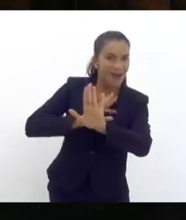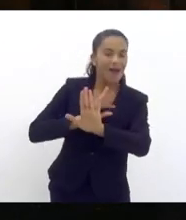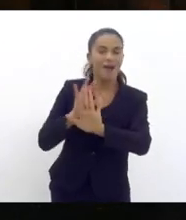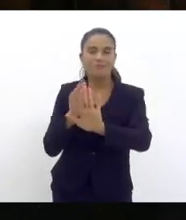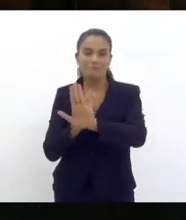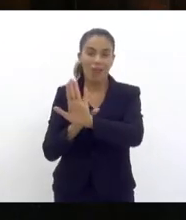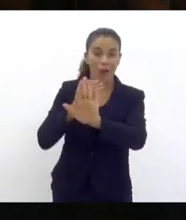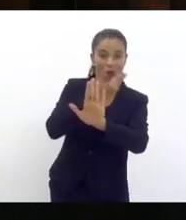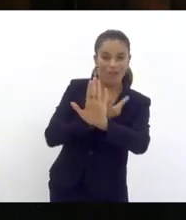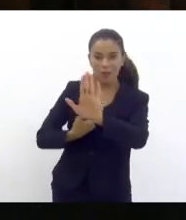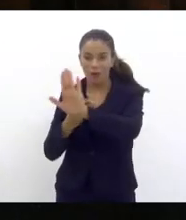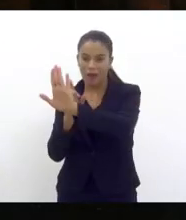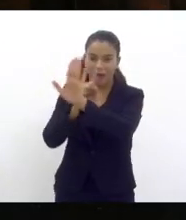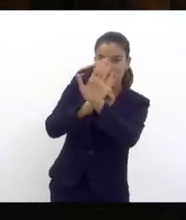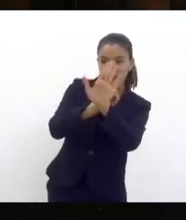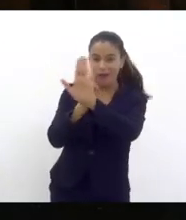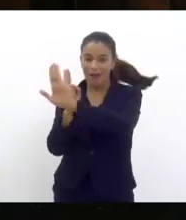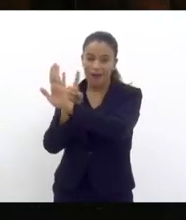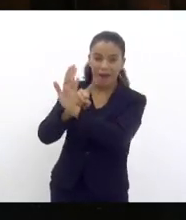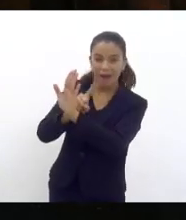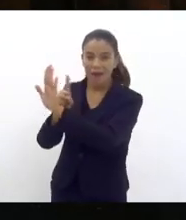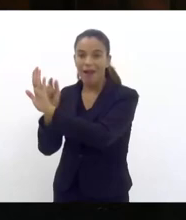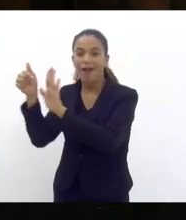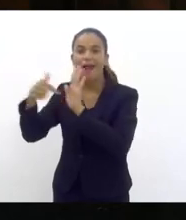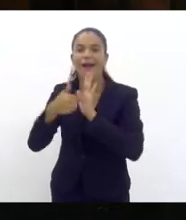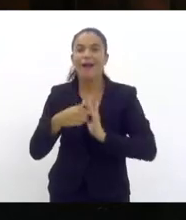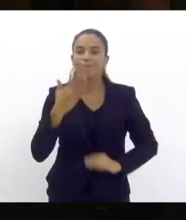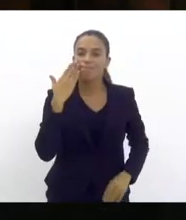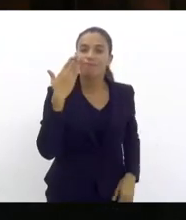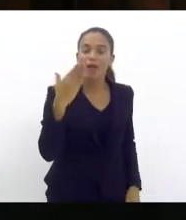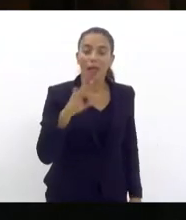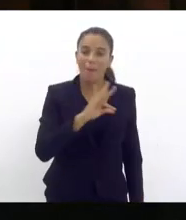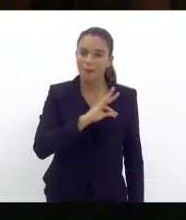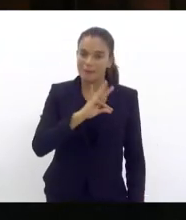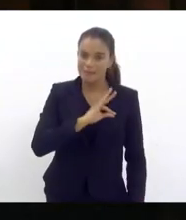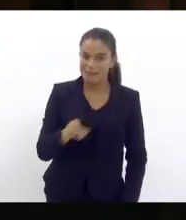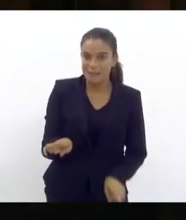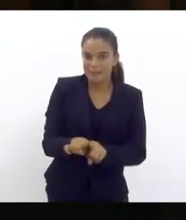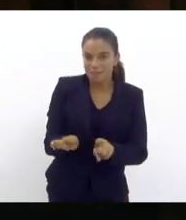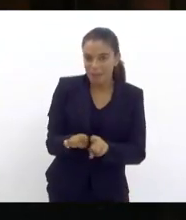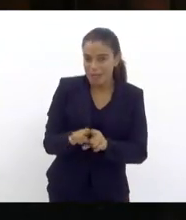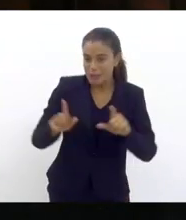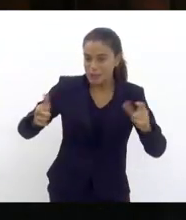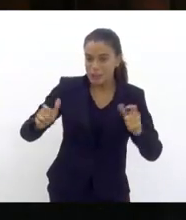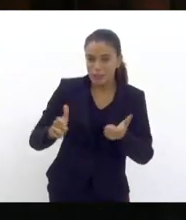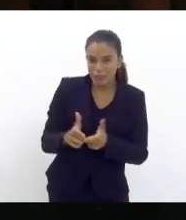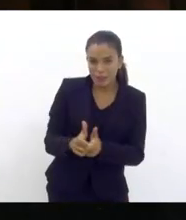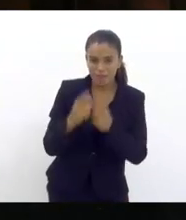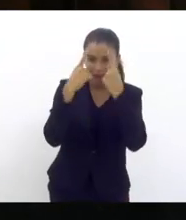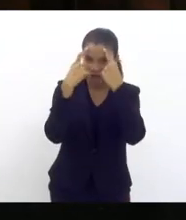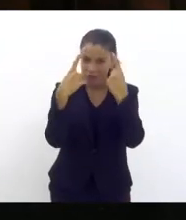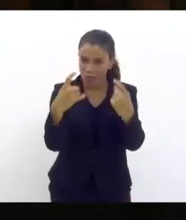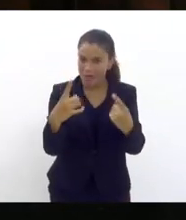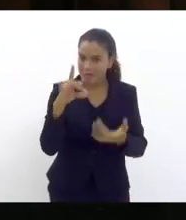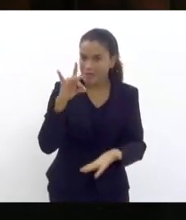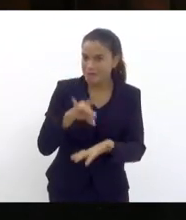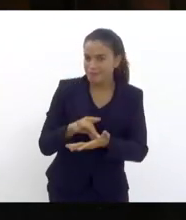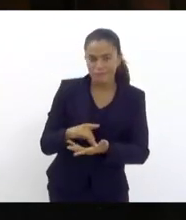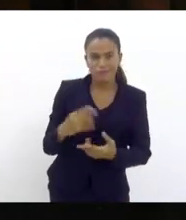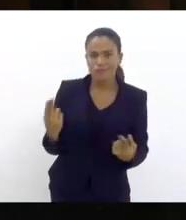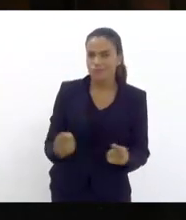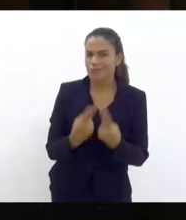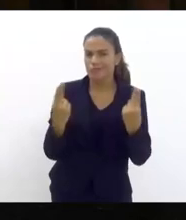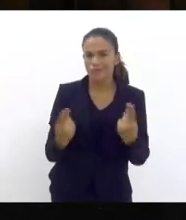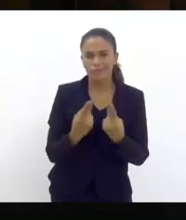pública de redução da letalidade policial, de redução dos índices de violência concreto. Não dá